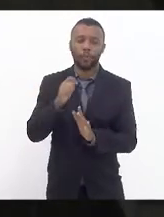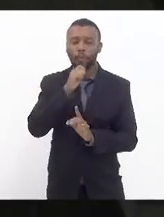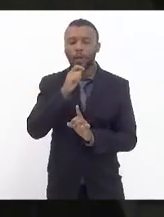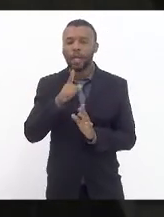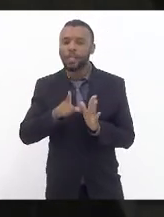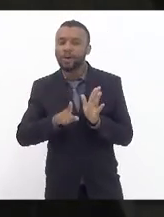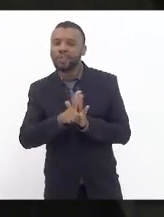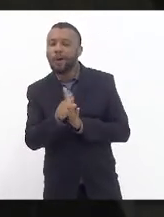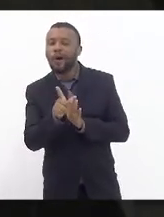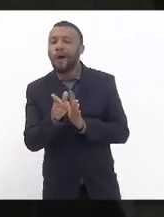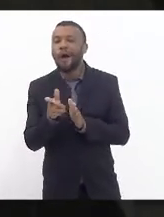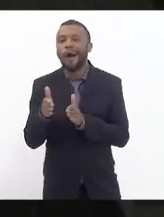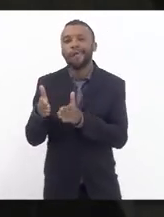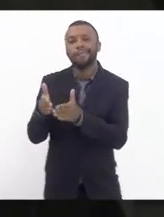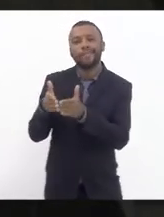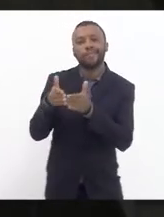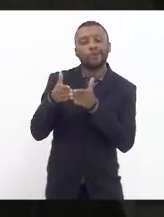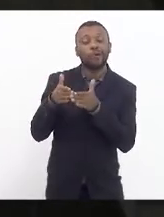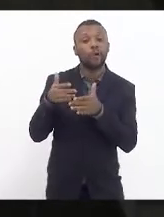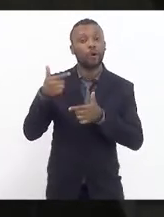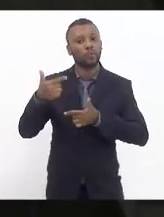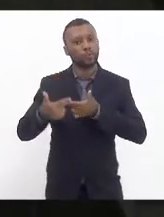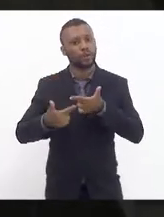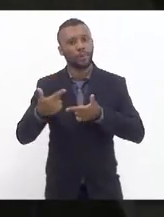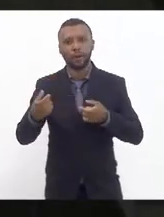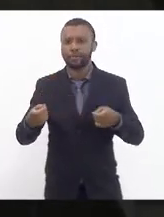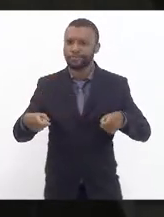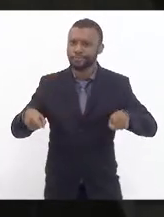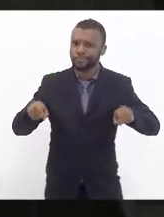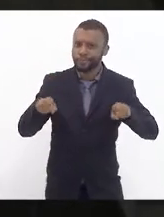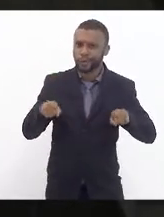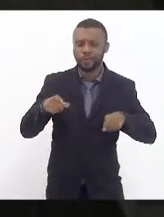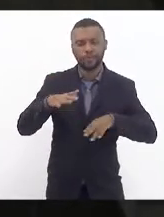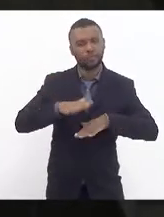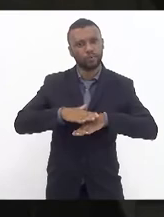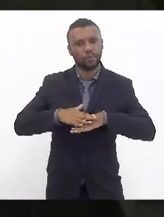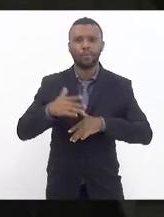favores, no exercício do meu mandato e com o meu trabalho.